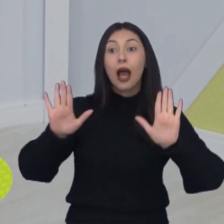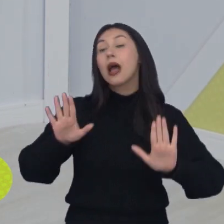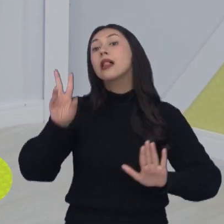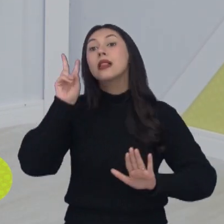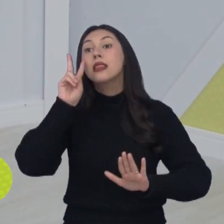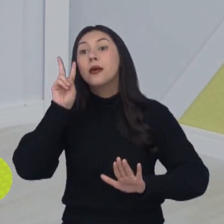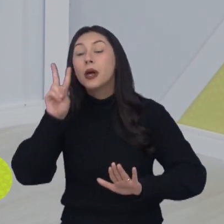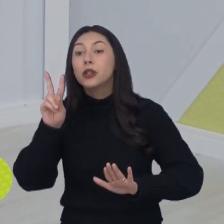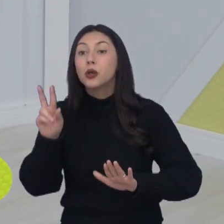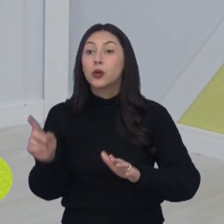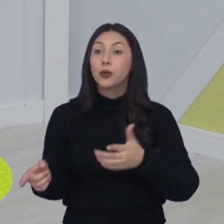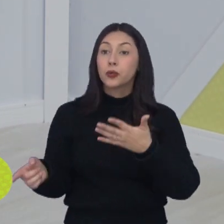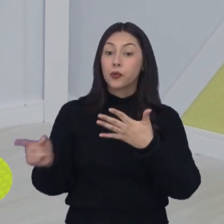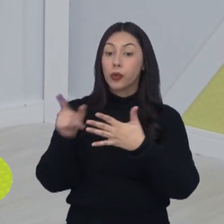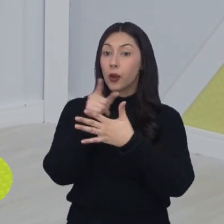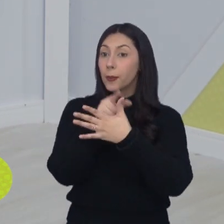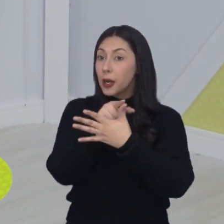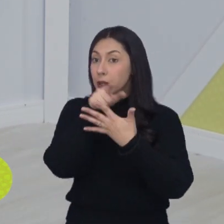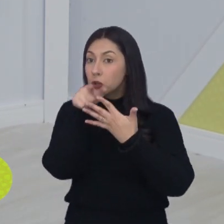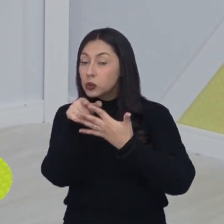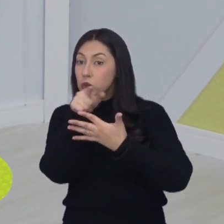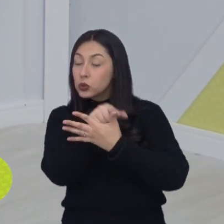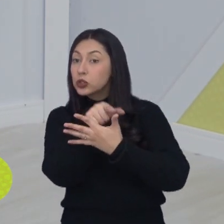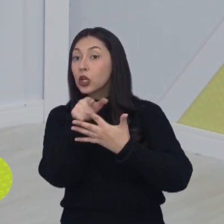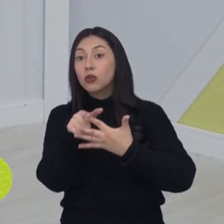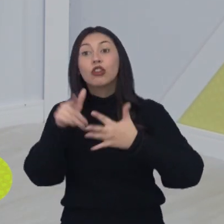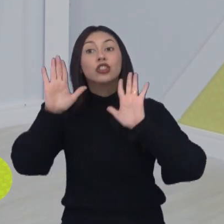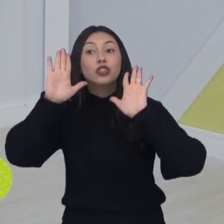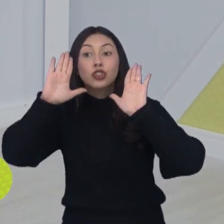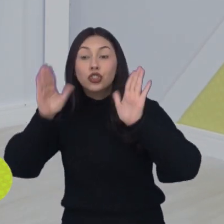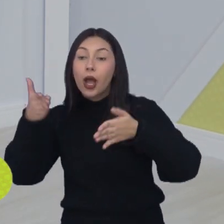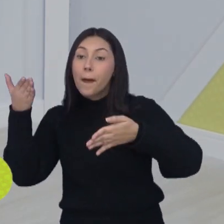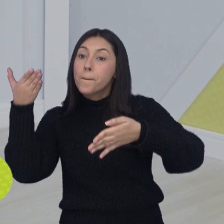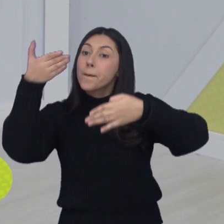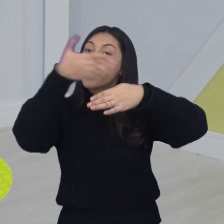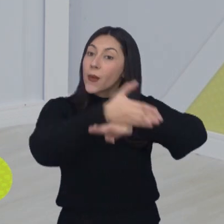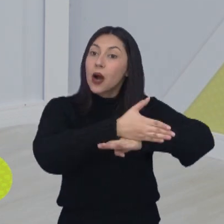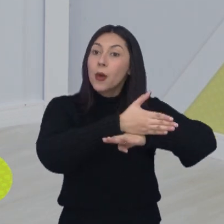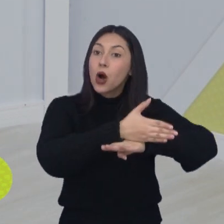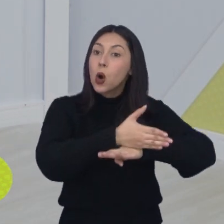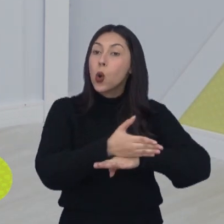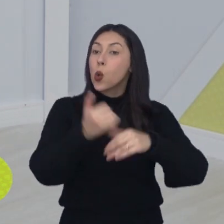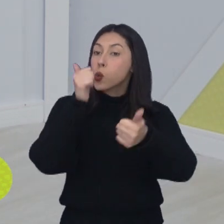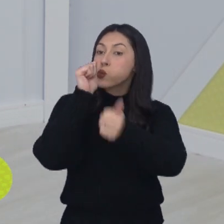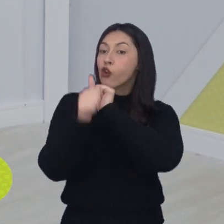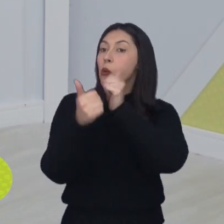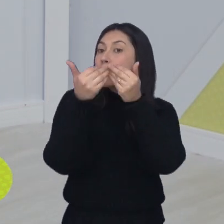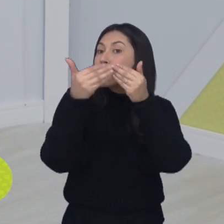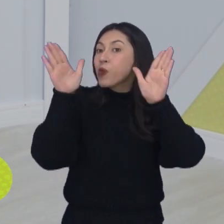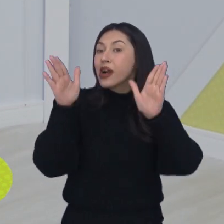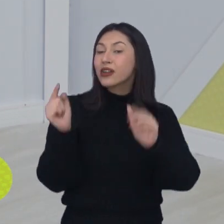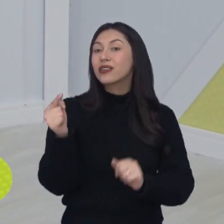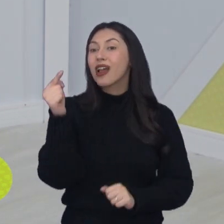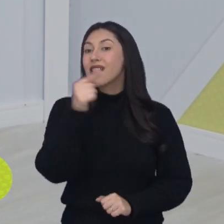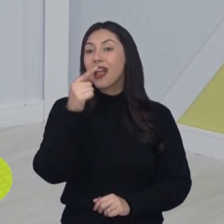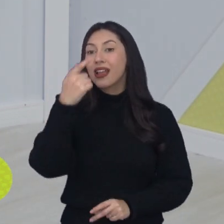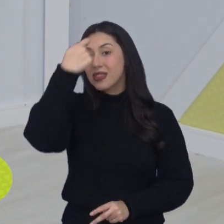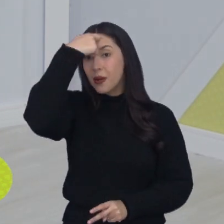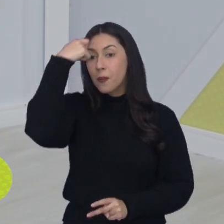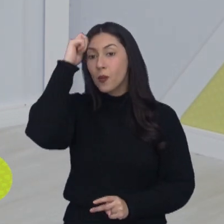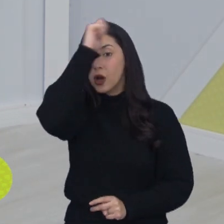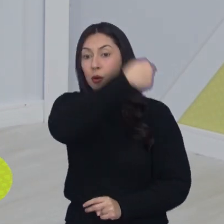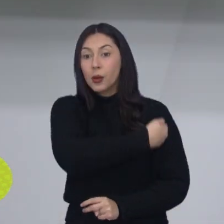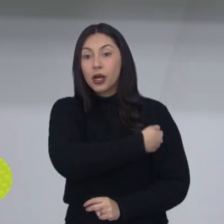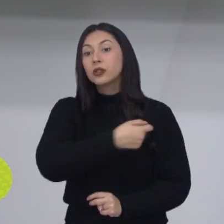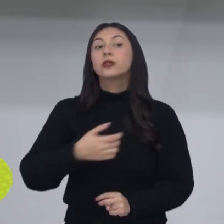campeões e vices dentro dos Jogos Regionais garantem vaga para os Jogos Abertos, que serão mais uma vez lá em São José do Rio Preto, né, Paulito?